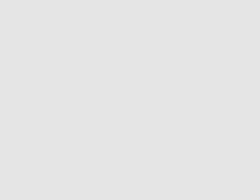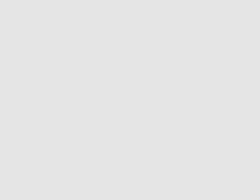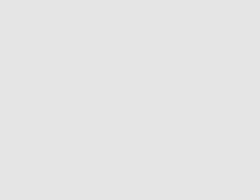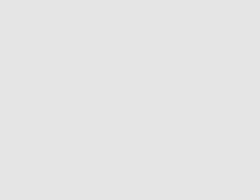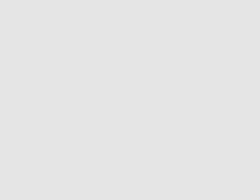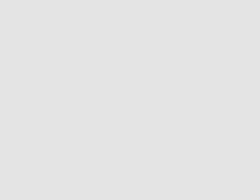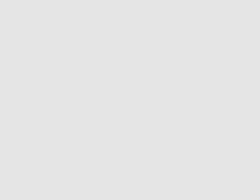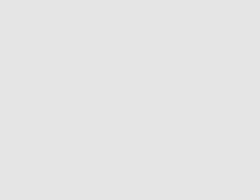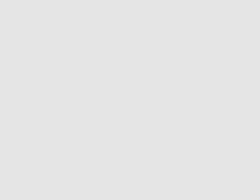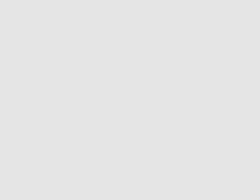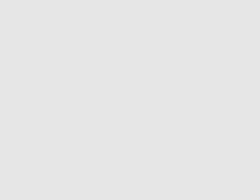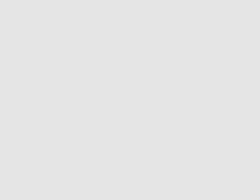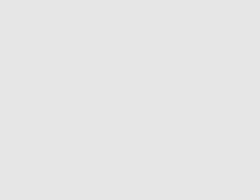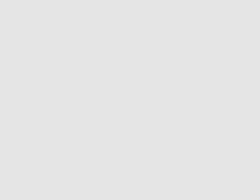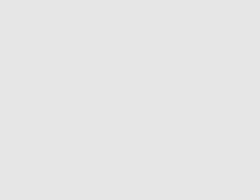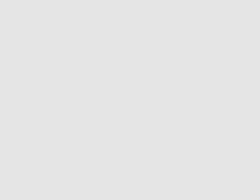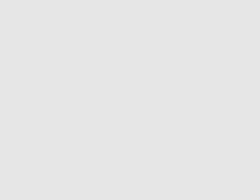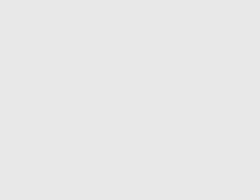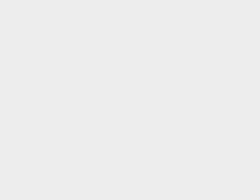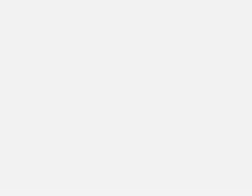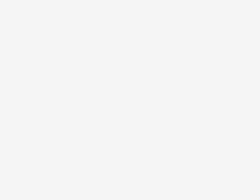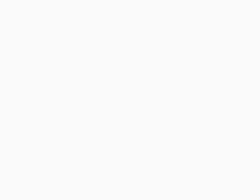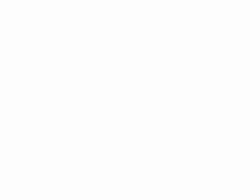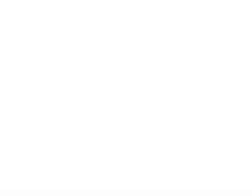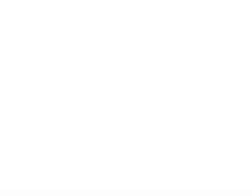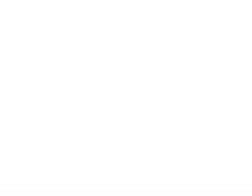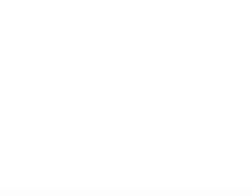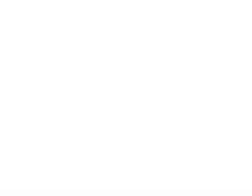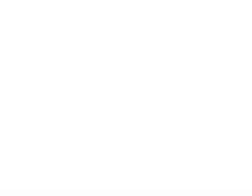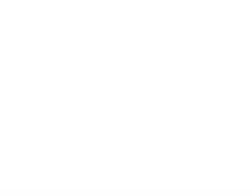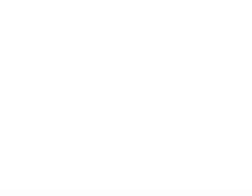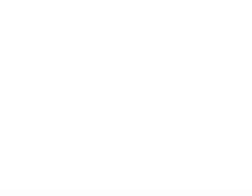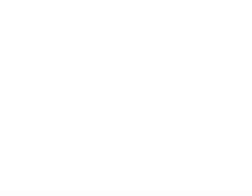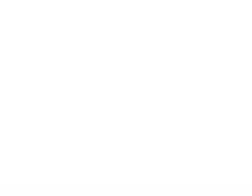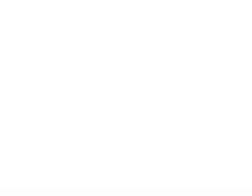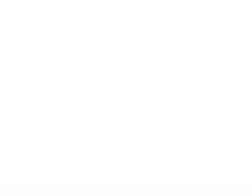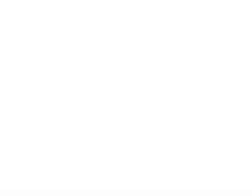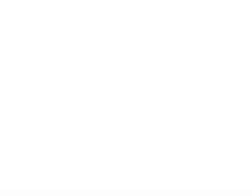Música Música Música